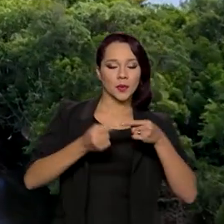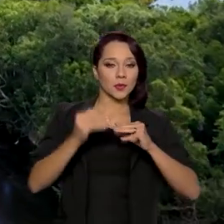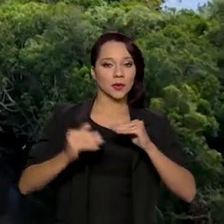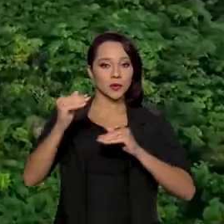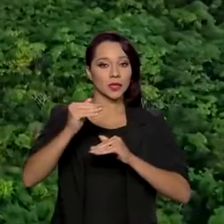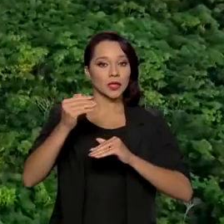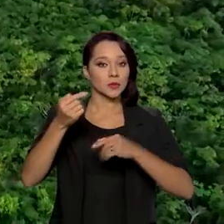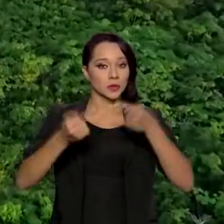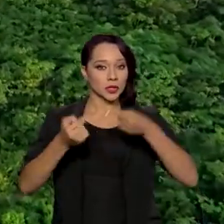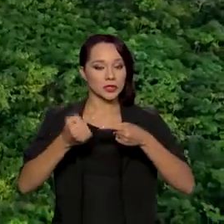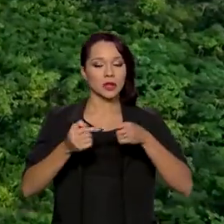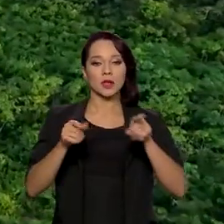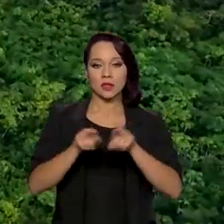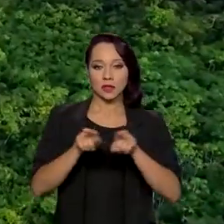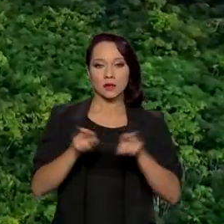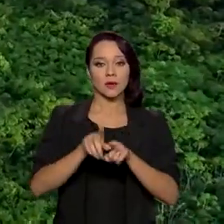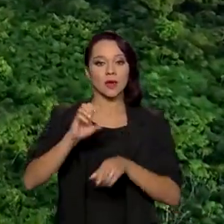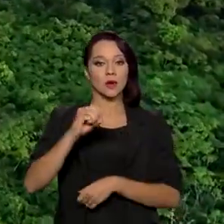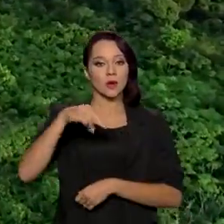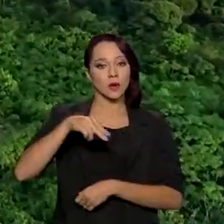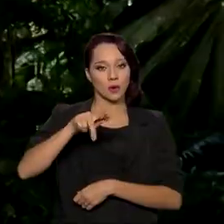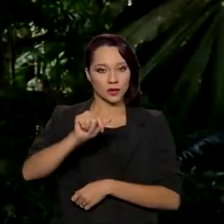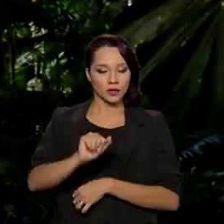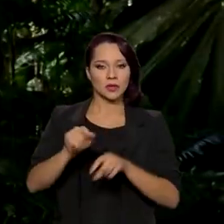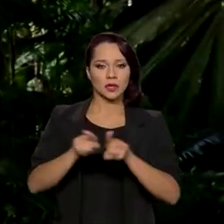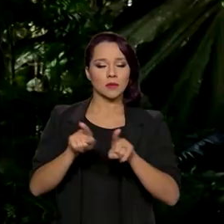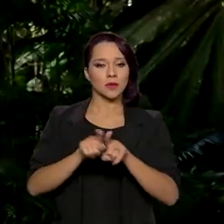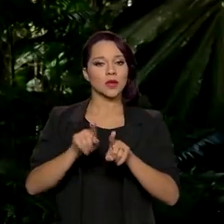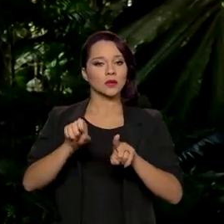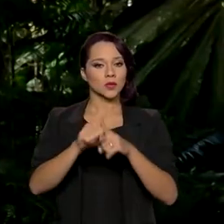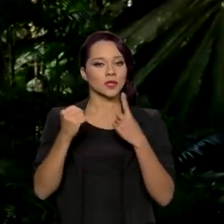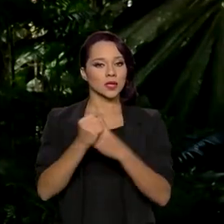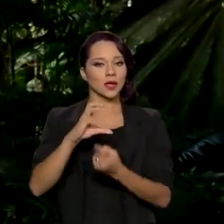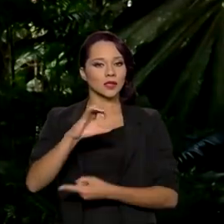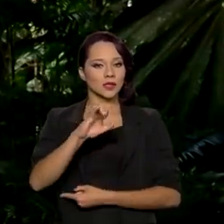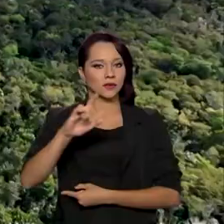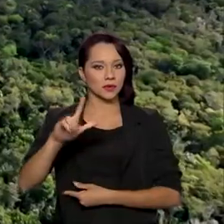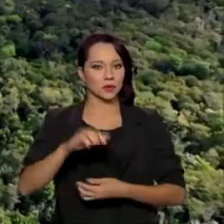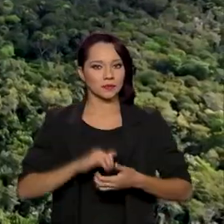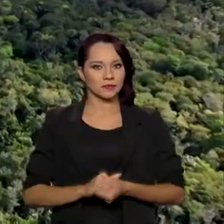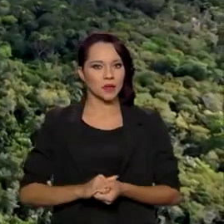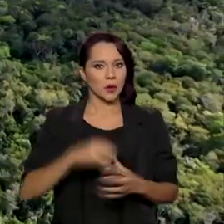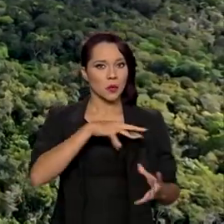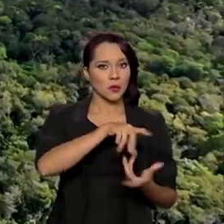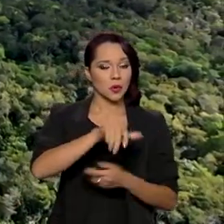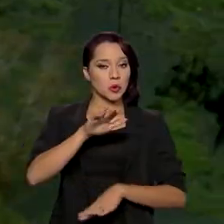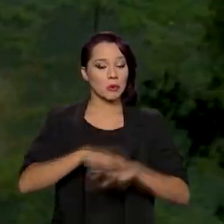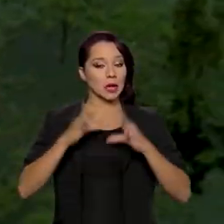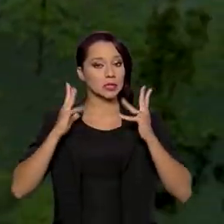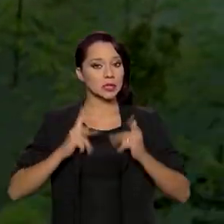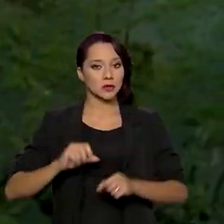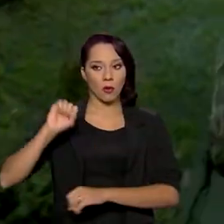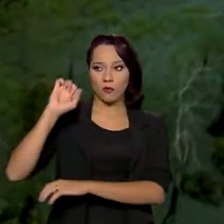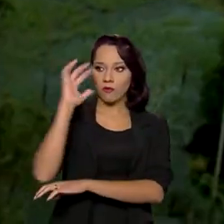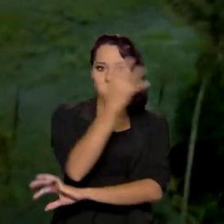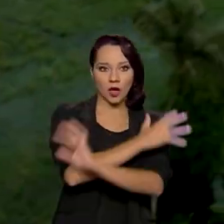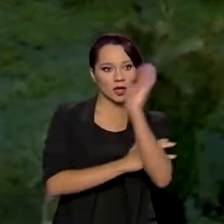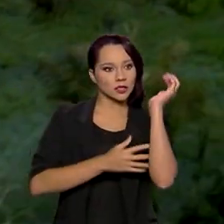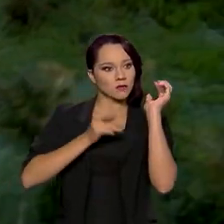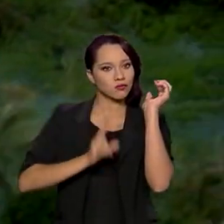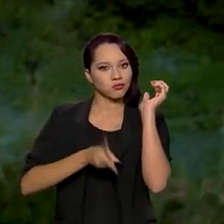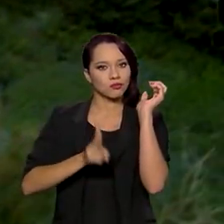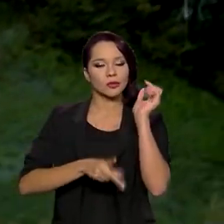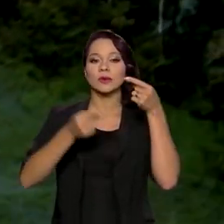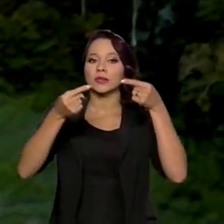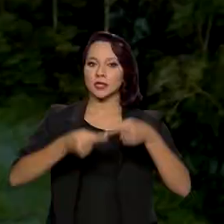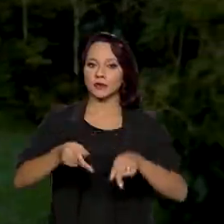políticas, organizações não governamentais e a sociedade civil. Viver em um mundo mais limpo e com florestas em pé é um